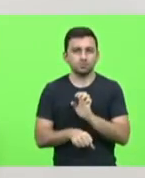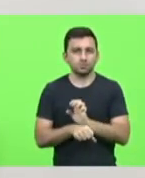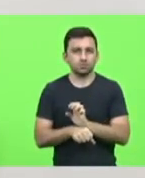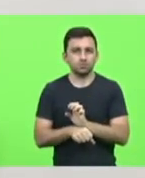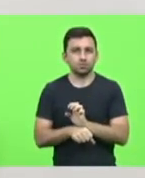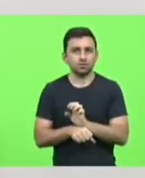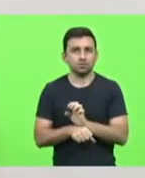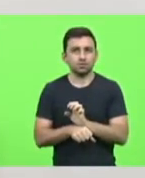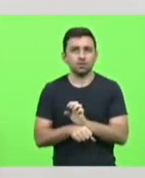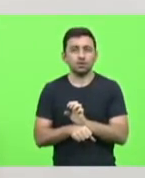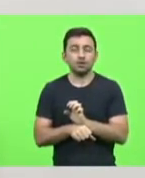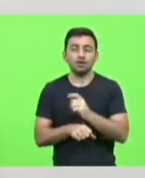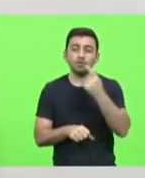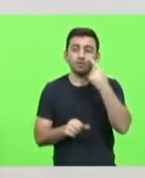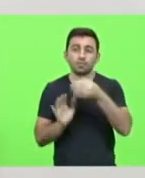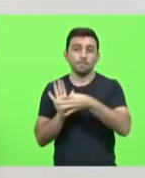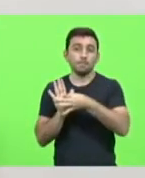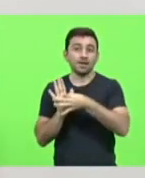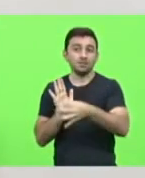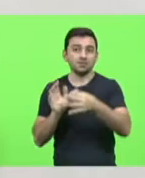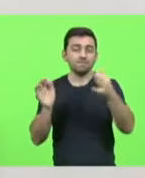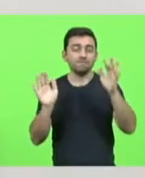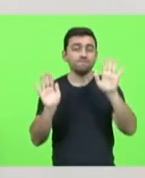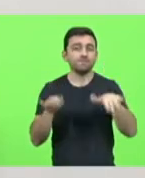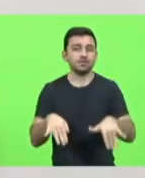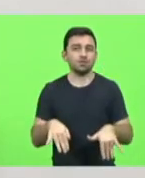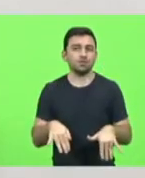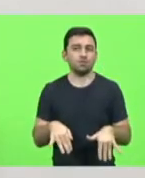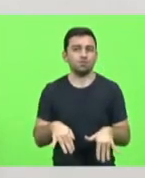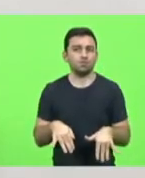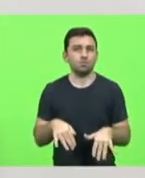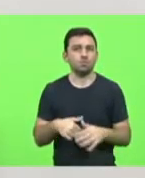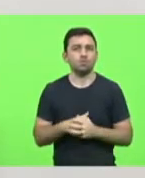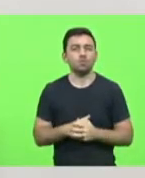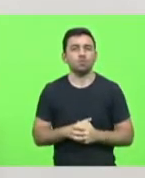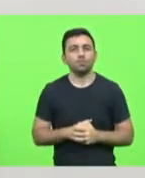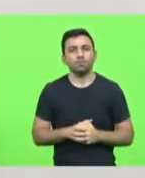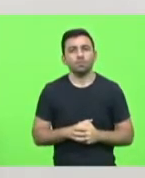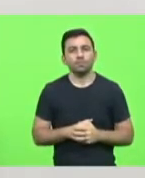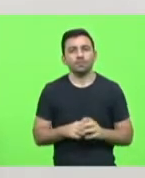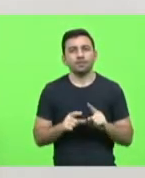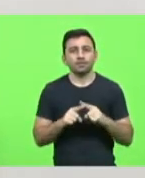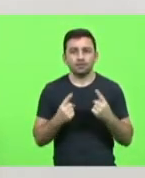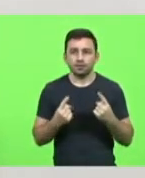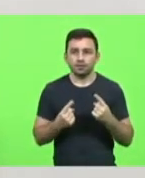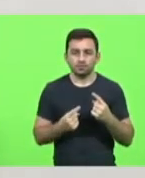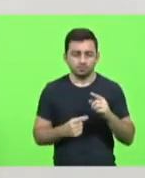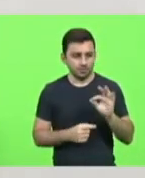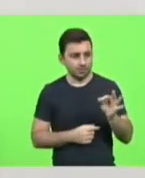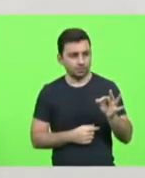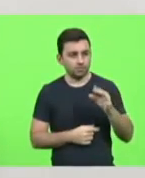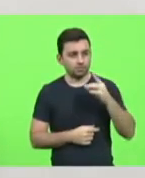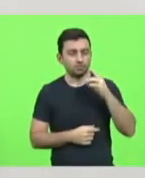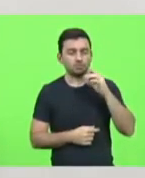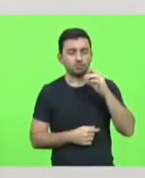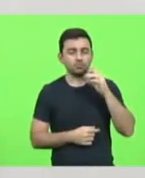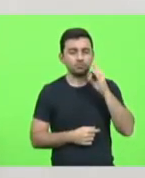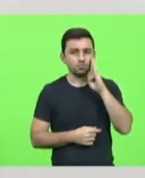e dar um parecer final a isso. Antes disso, deputado Bruno, é especulação.